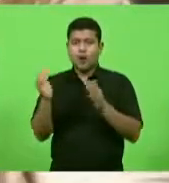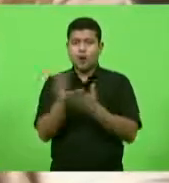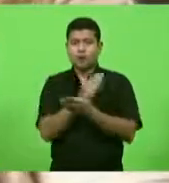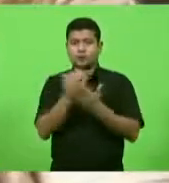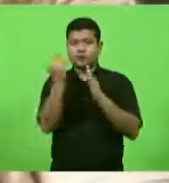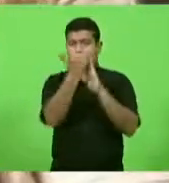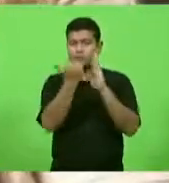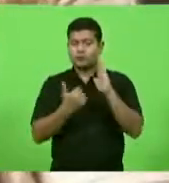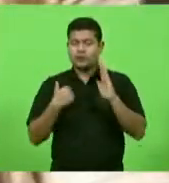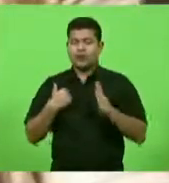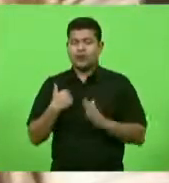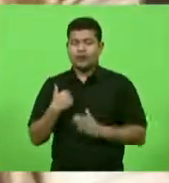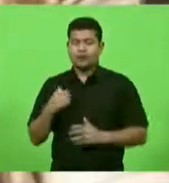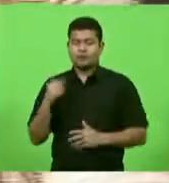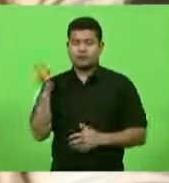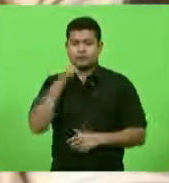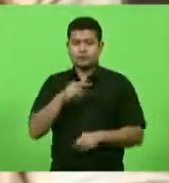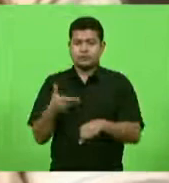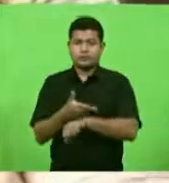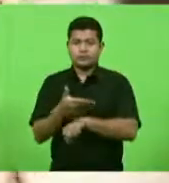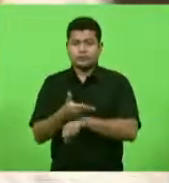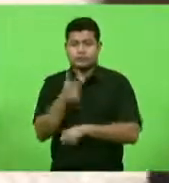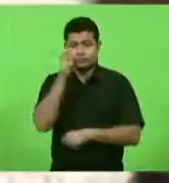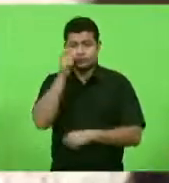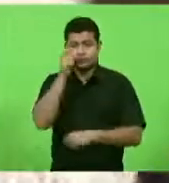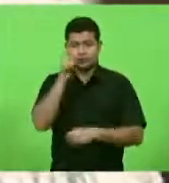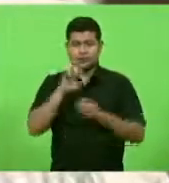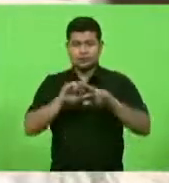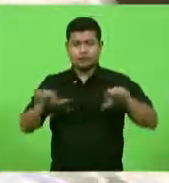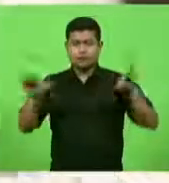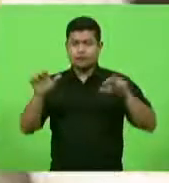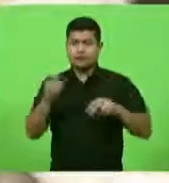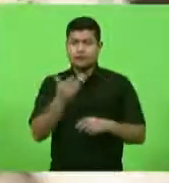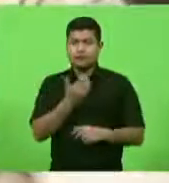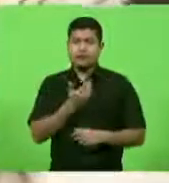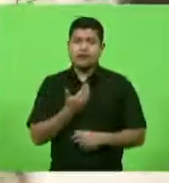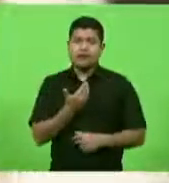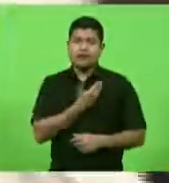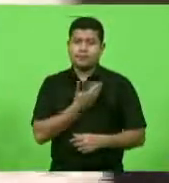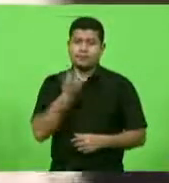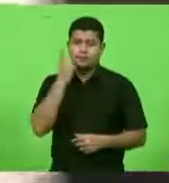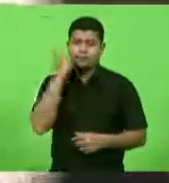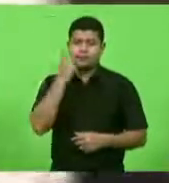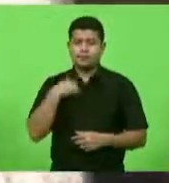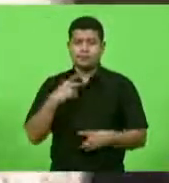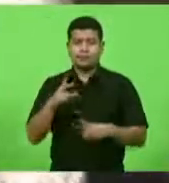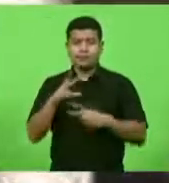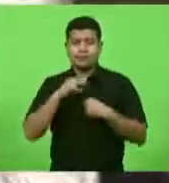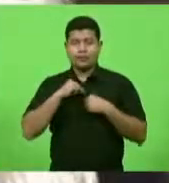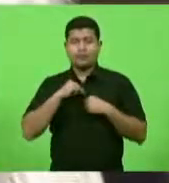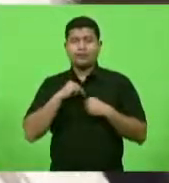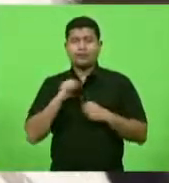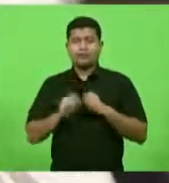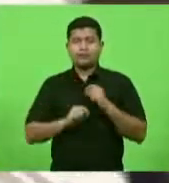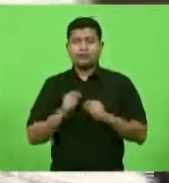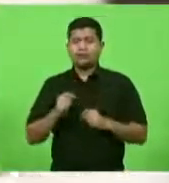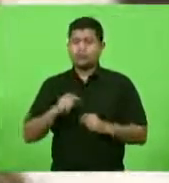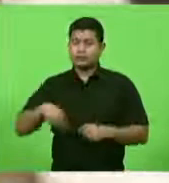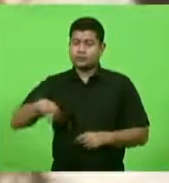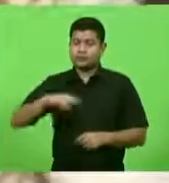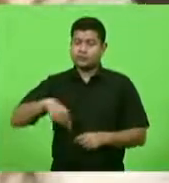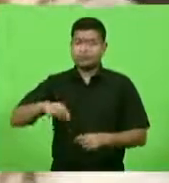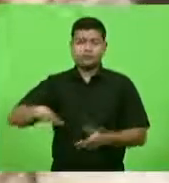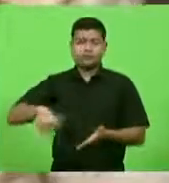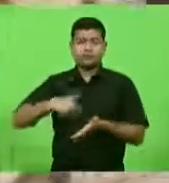participar acompanhada de vários colegas deputados e que merecem a nossa menção o primeiro